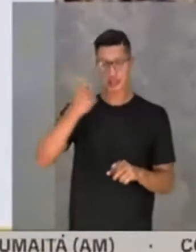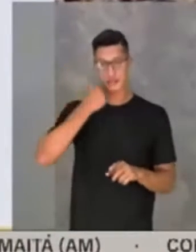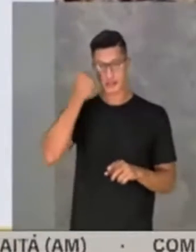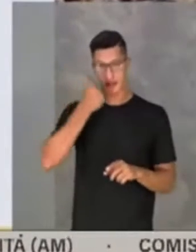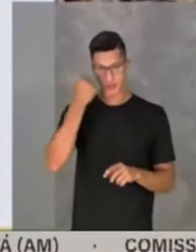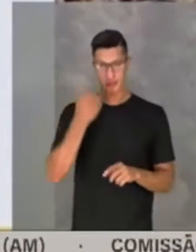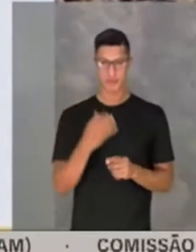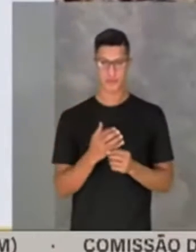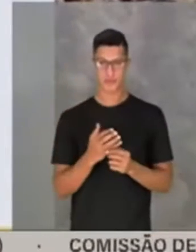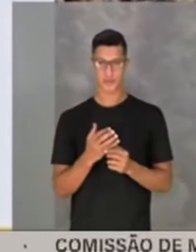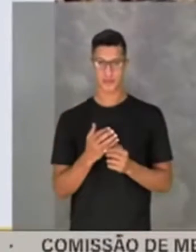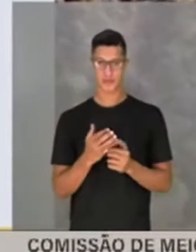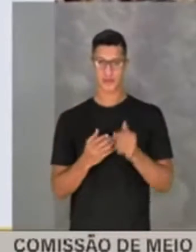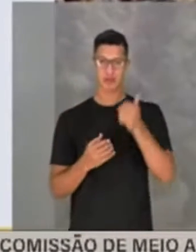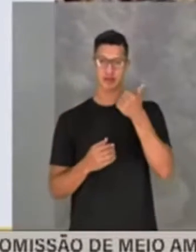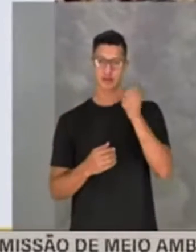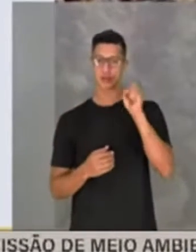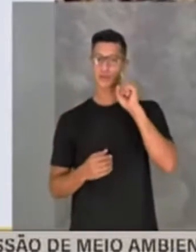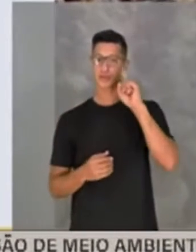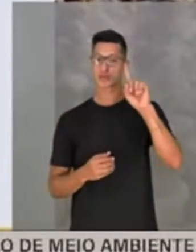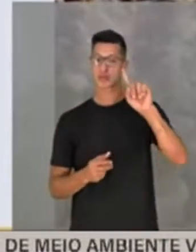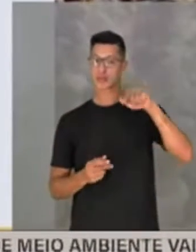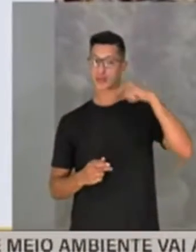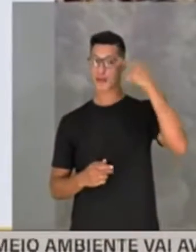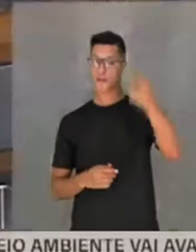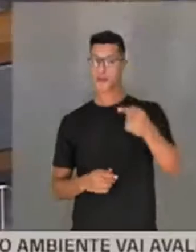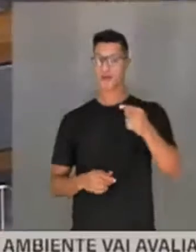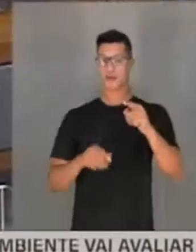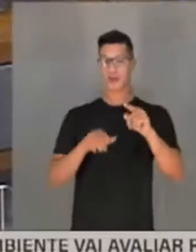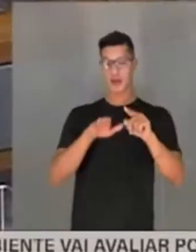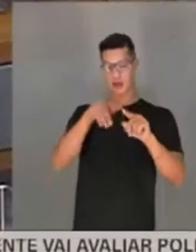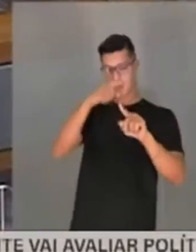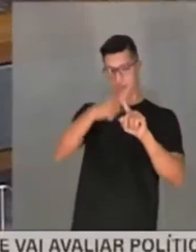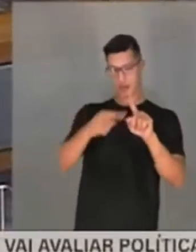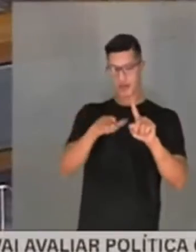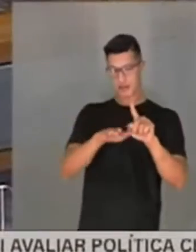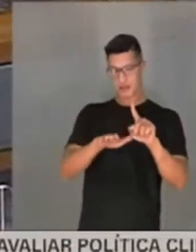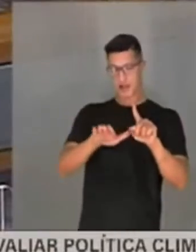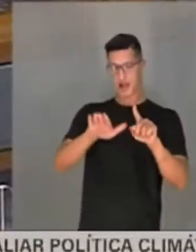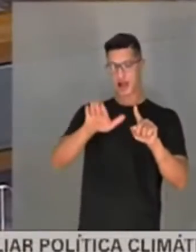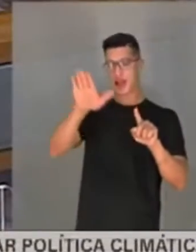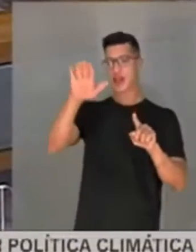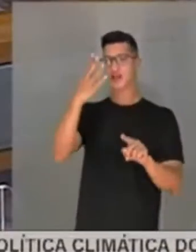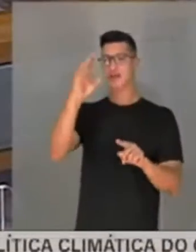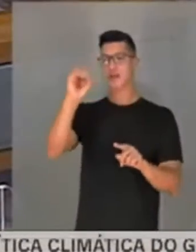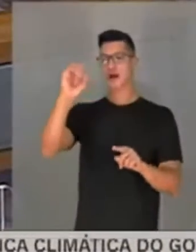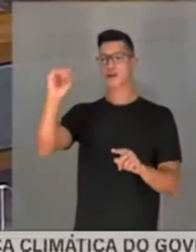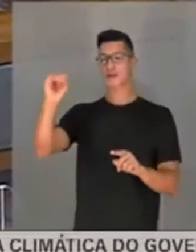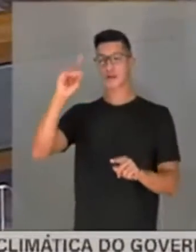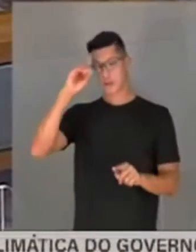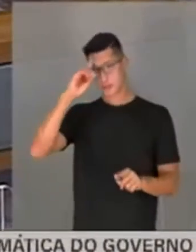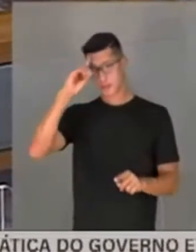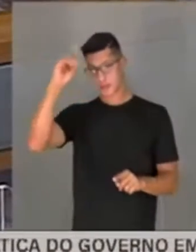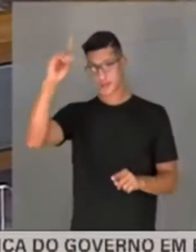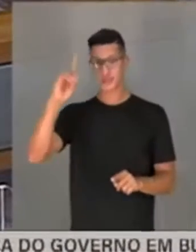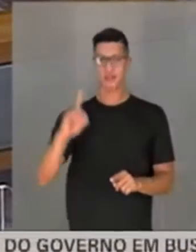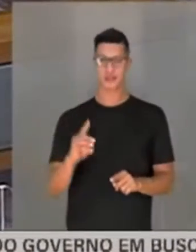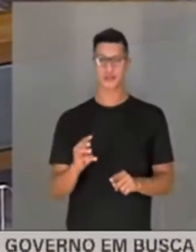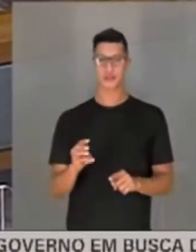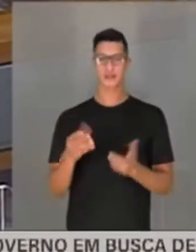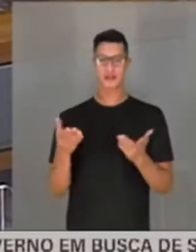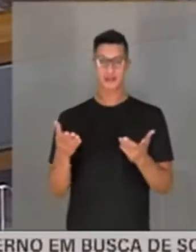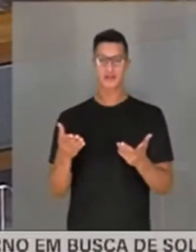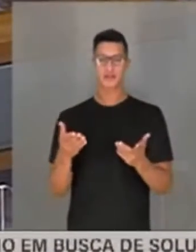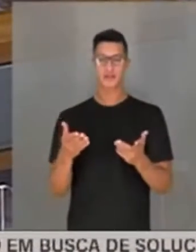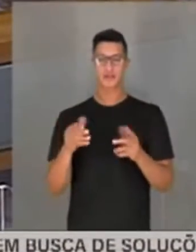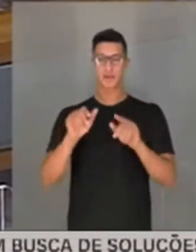Randolfe. 18 dias depois, a média móvel foi para 400 casos por dia. Foi